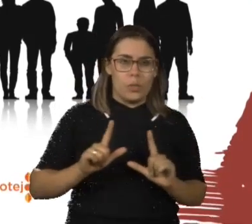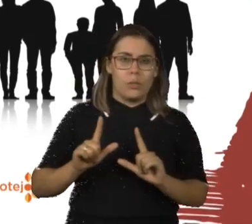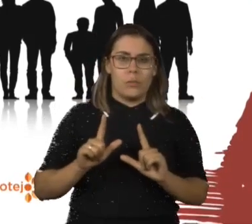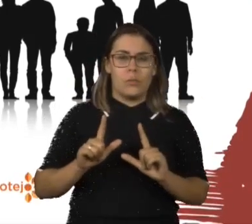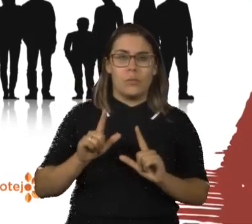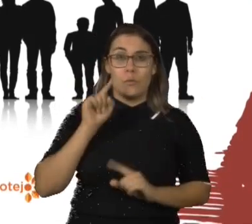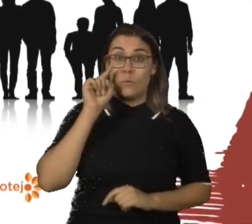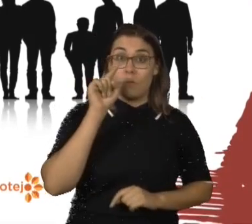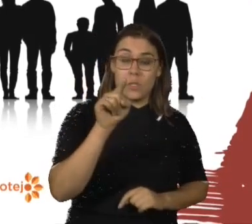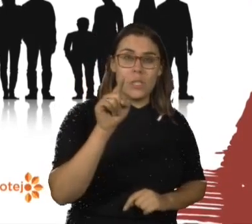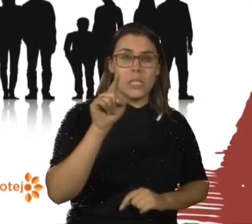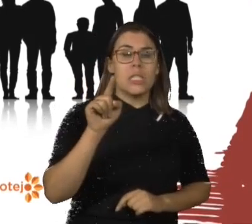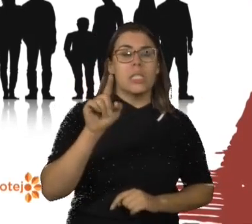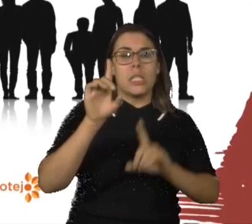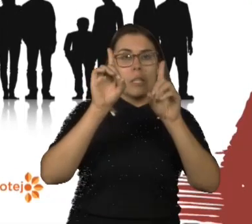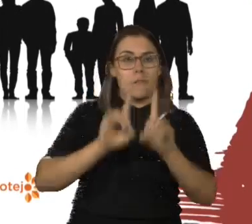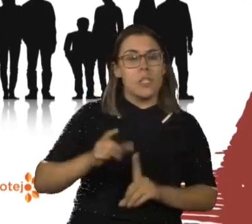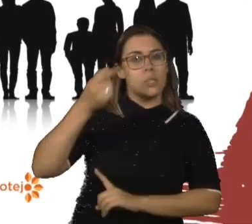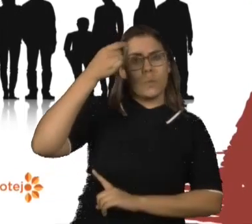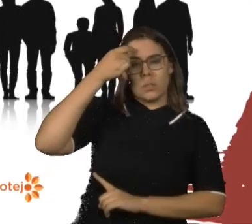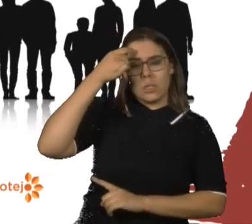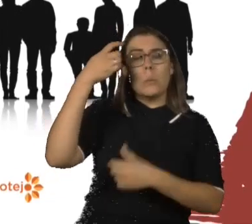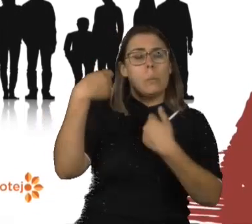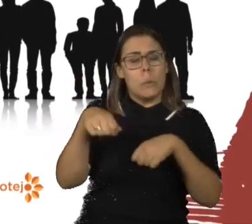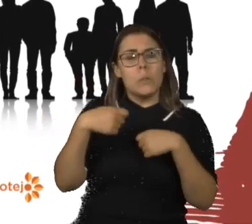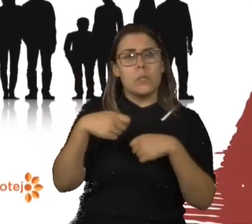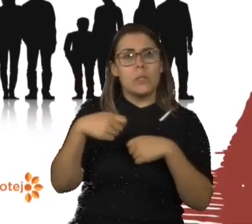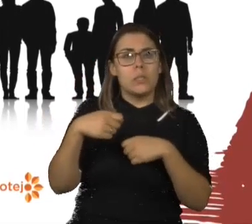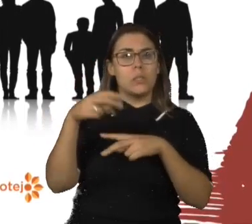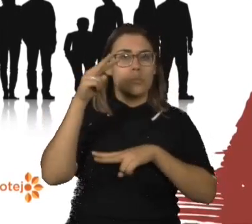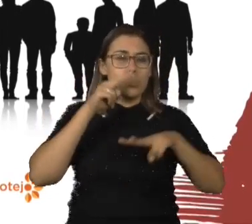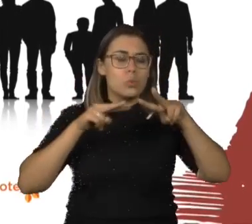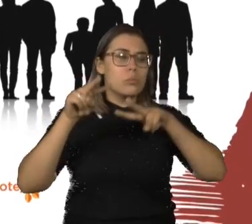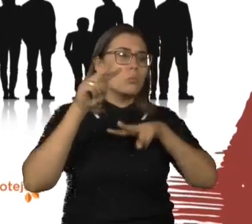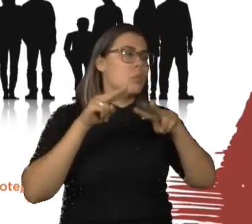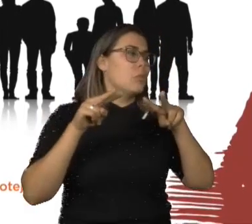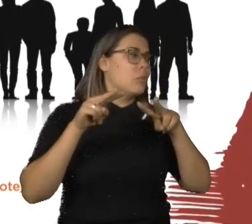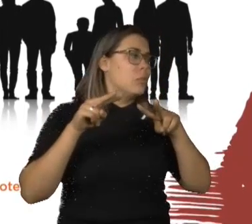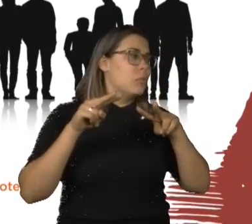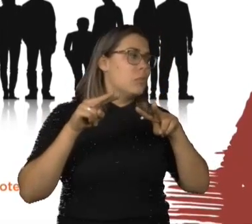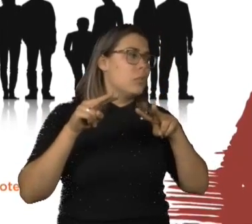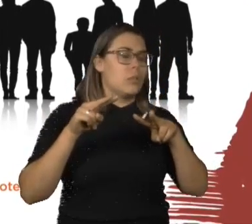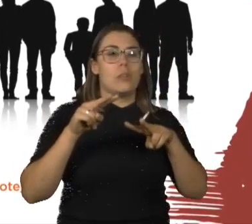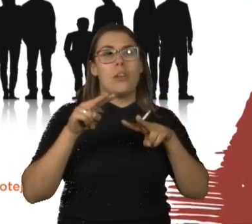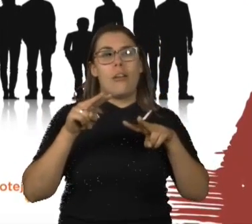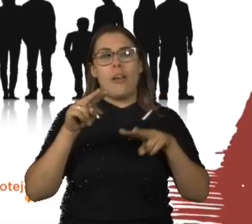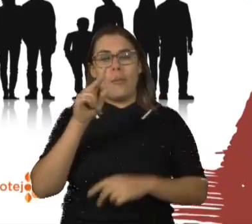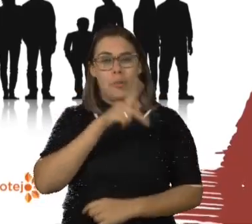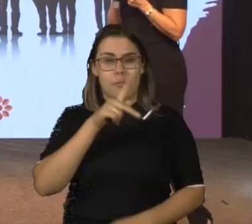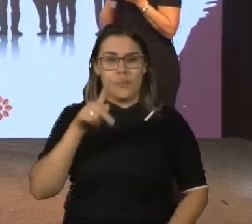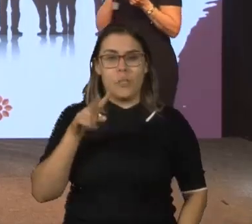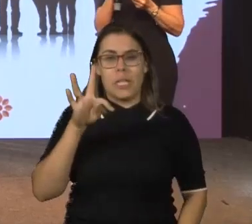que tem deficiência intelectual e que precisa desse suporte visual. A professora Tânia falou que